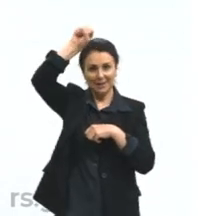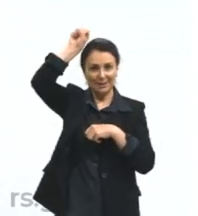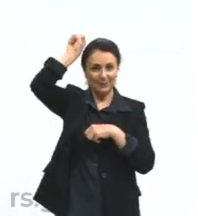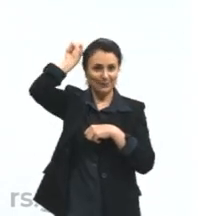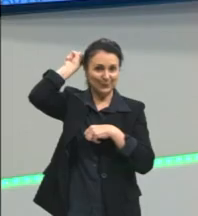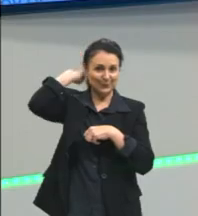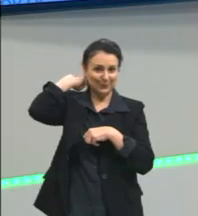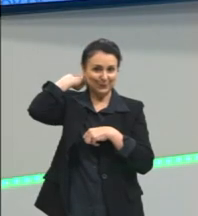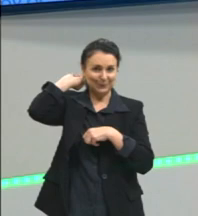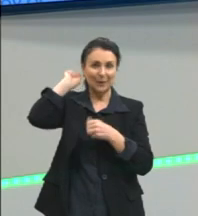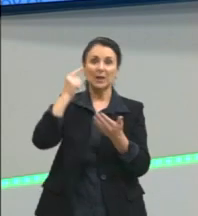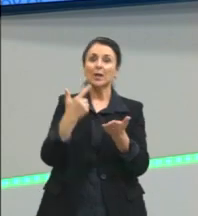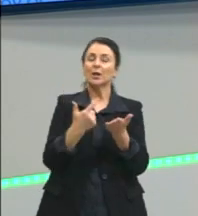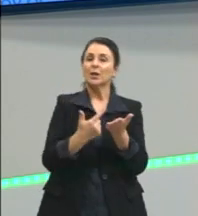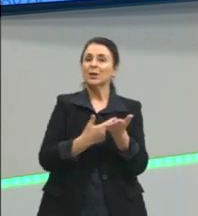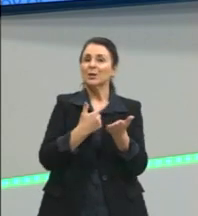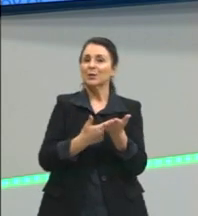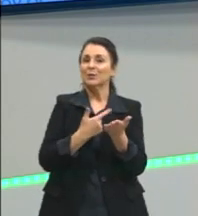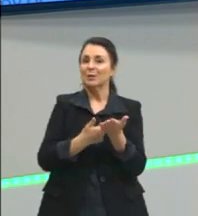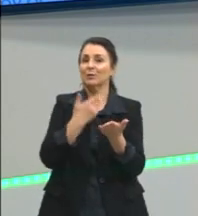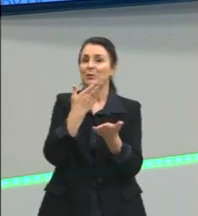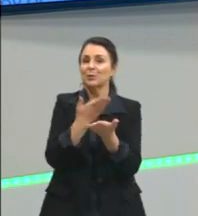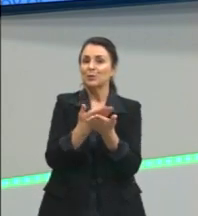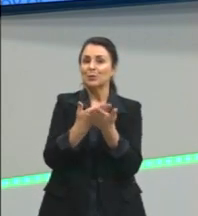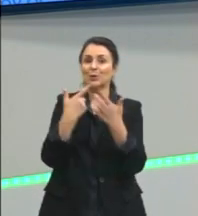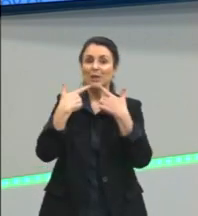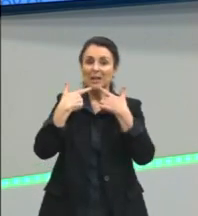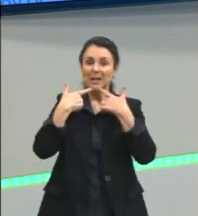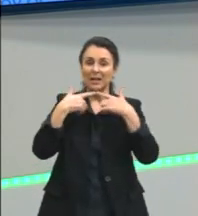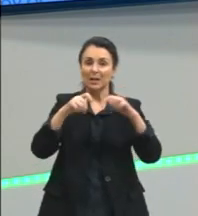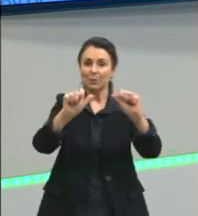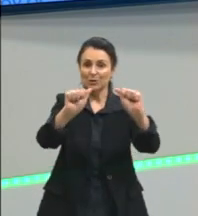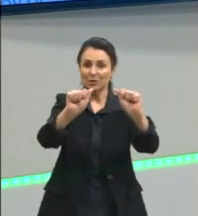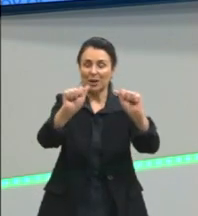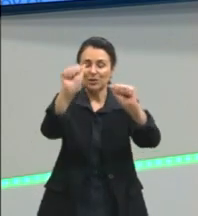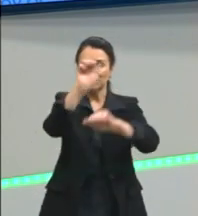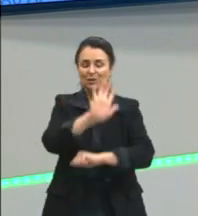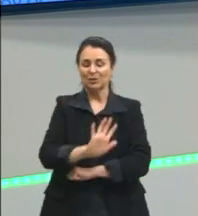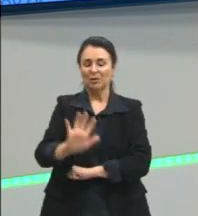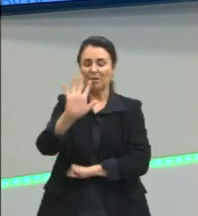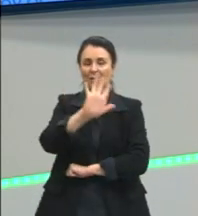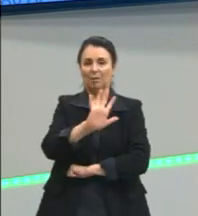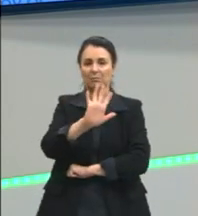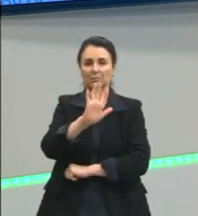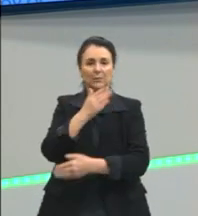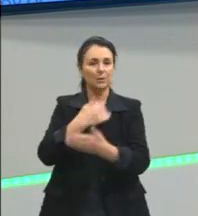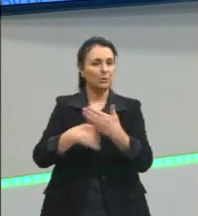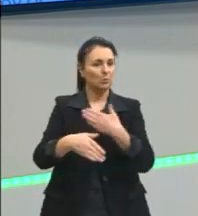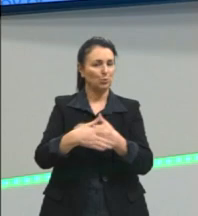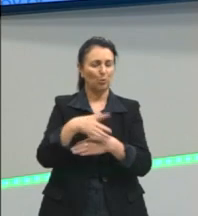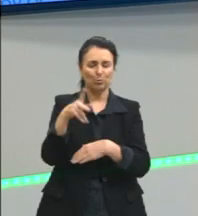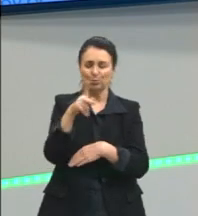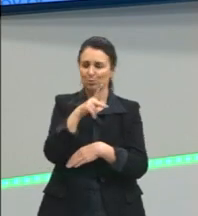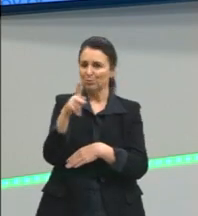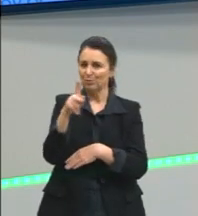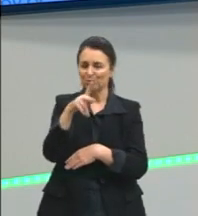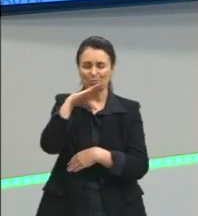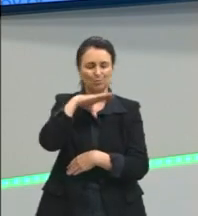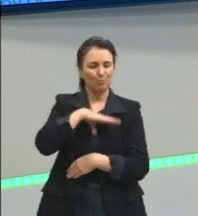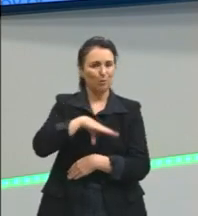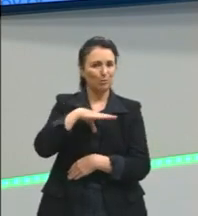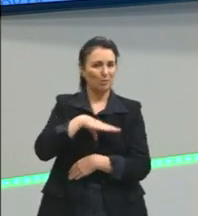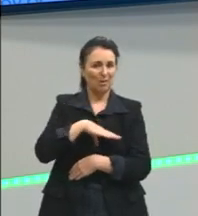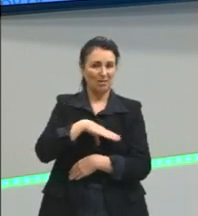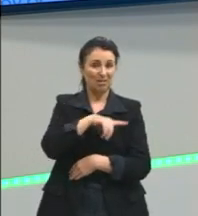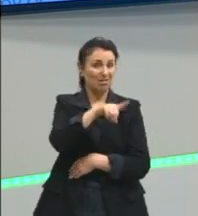e o livro dele, Curso de Linguística Geral. Não existe um professor de português que vocês tenham tido na vida